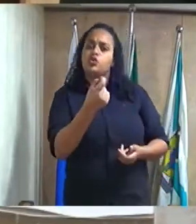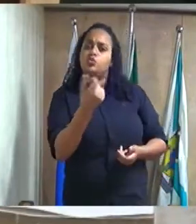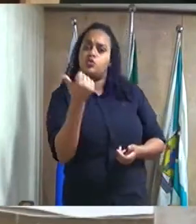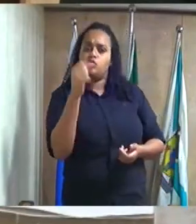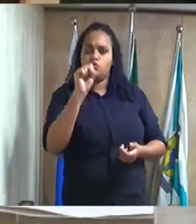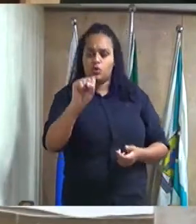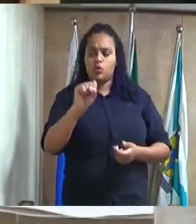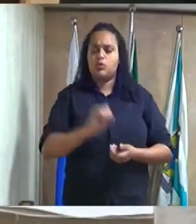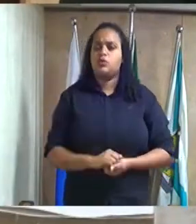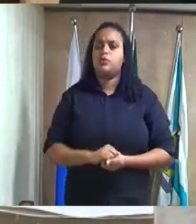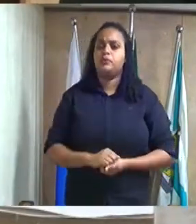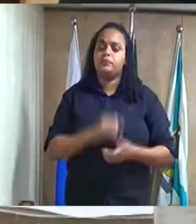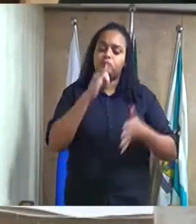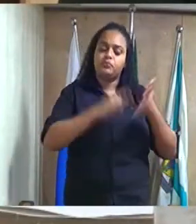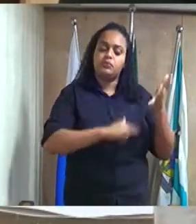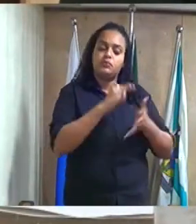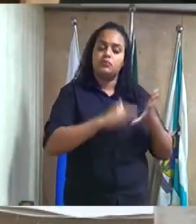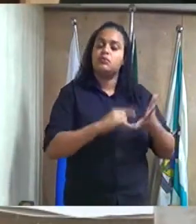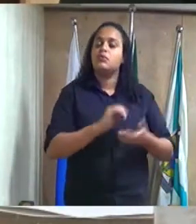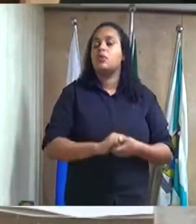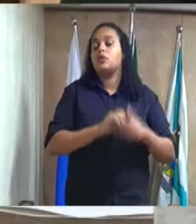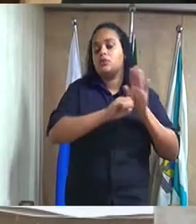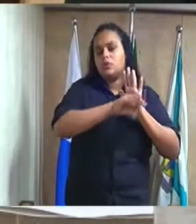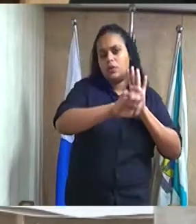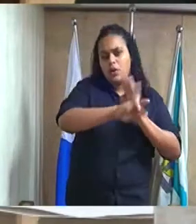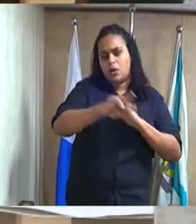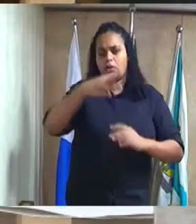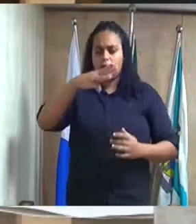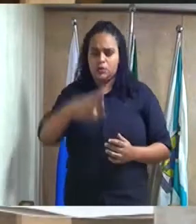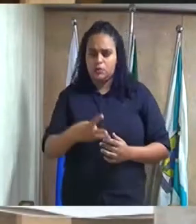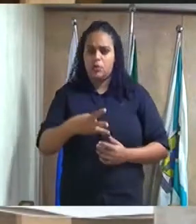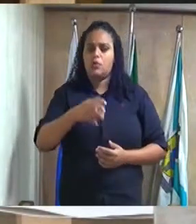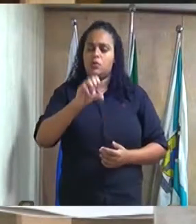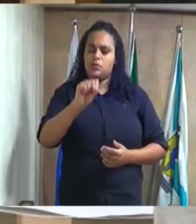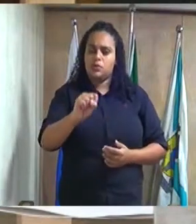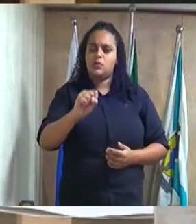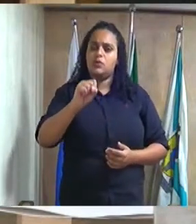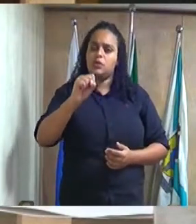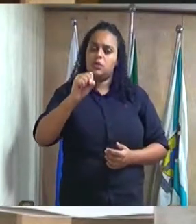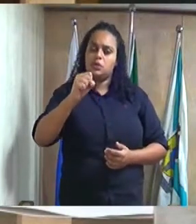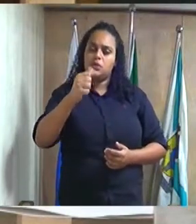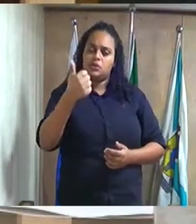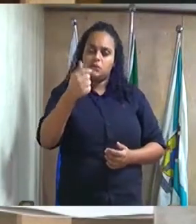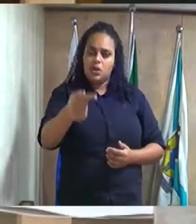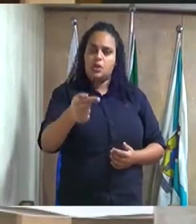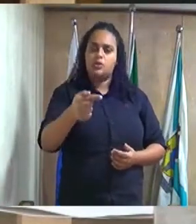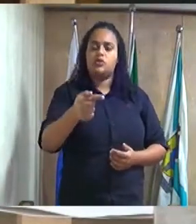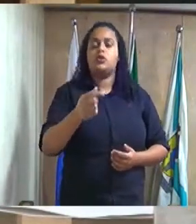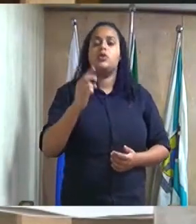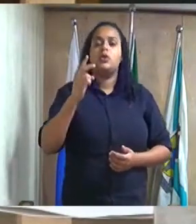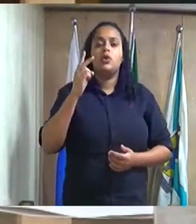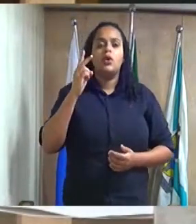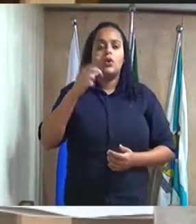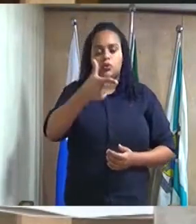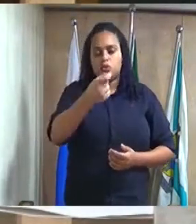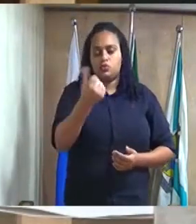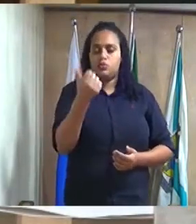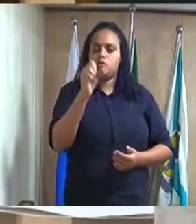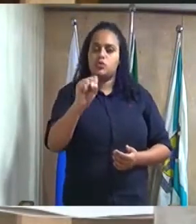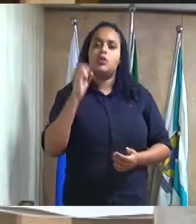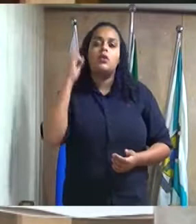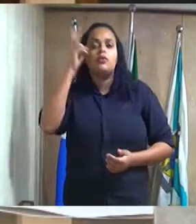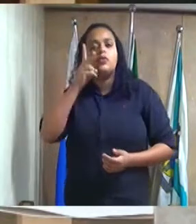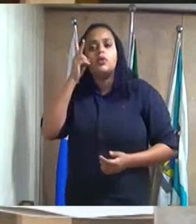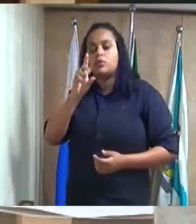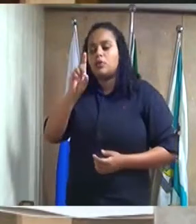Indicação número 3897-2018 do excelentíssimo senhor vereador